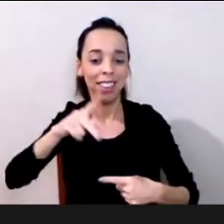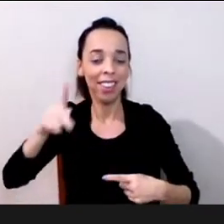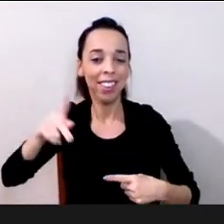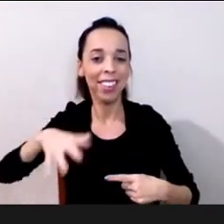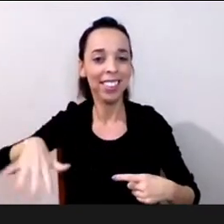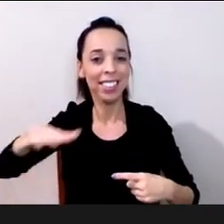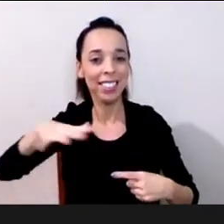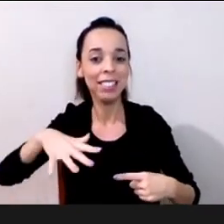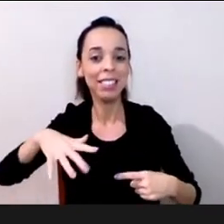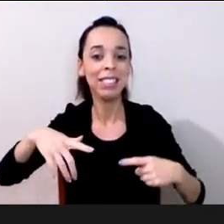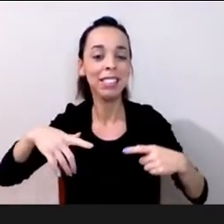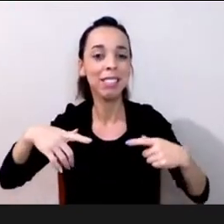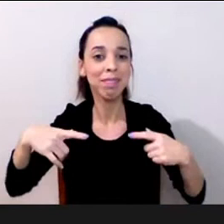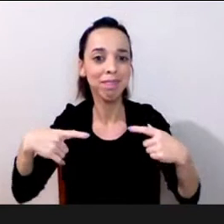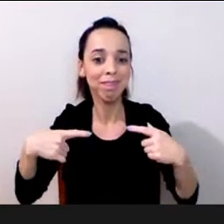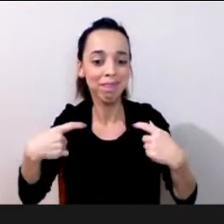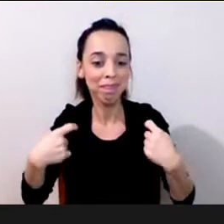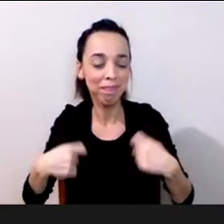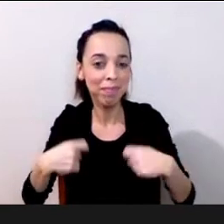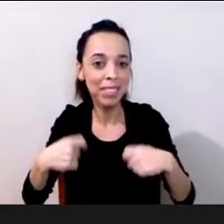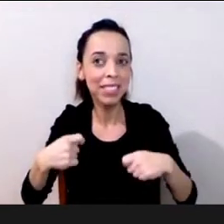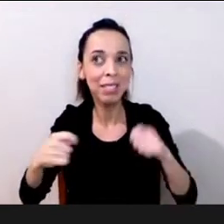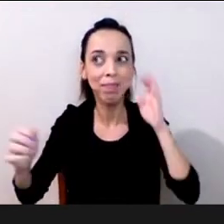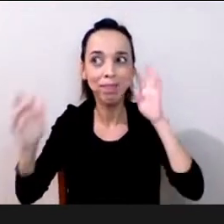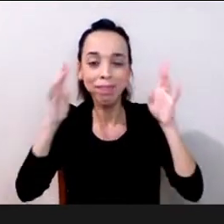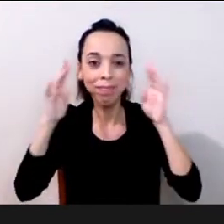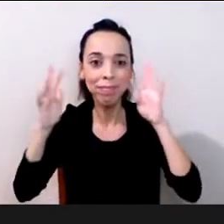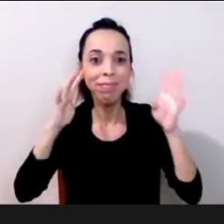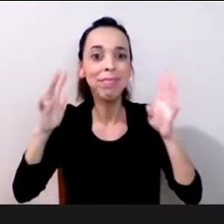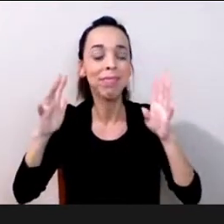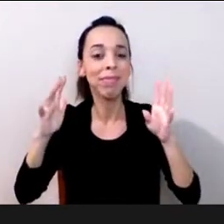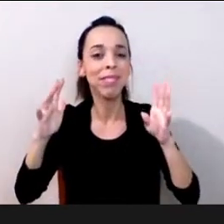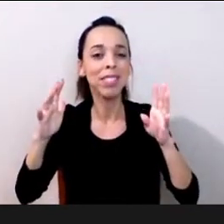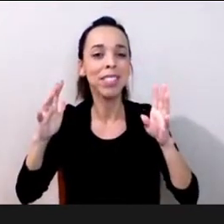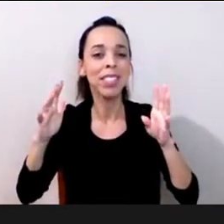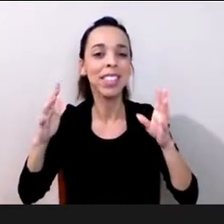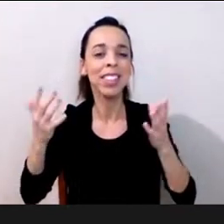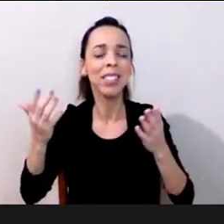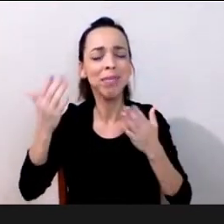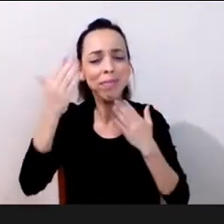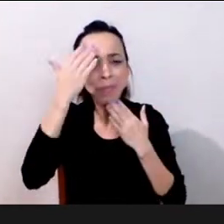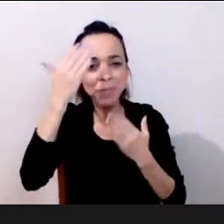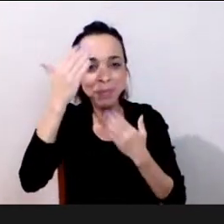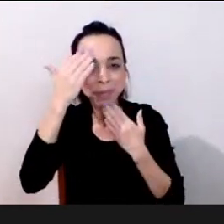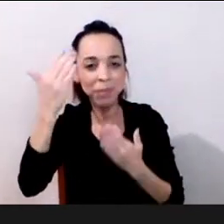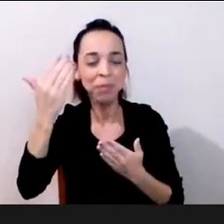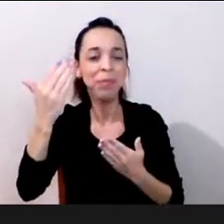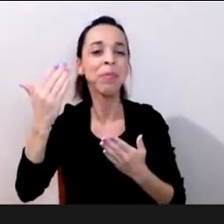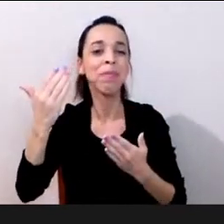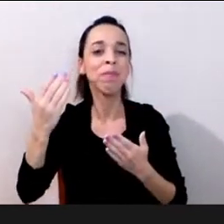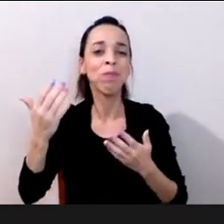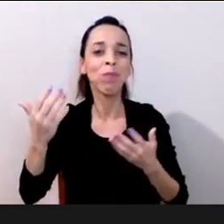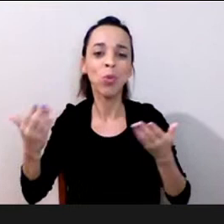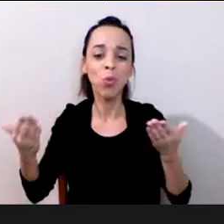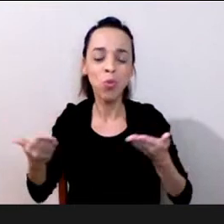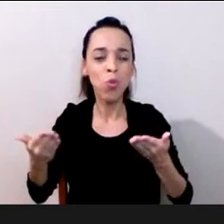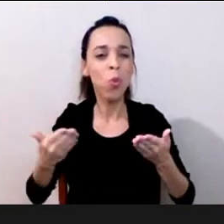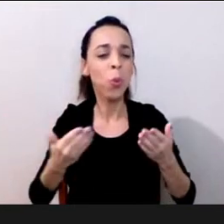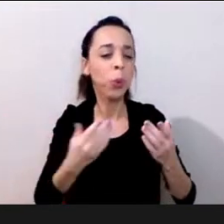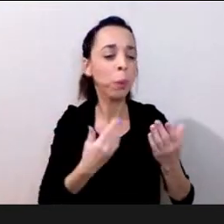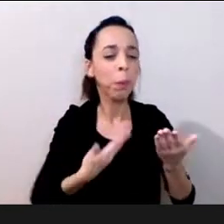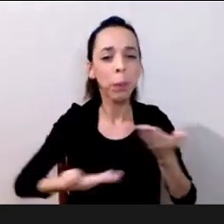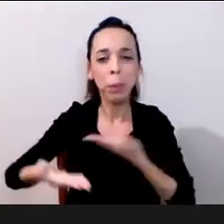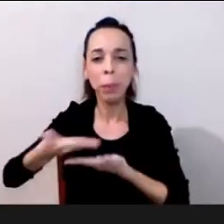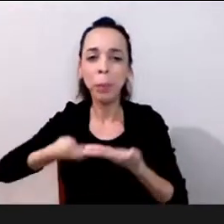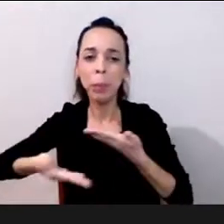a nossa gratidão um momento muito rico e realmente puxando para a escola como esse